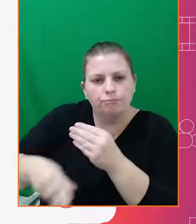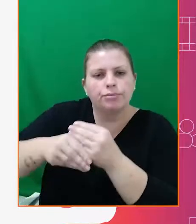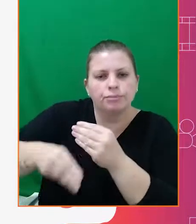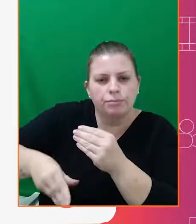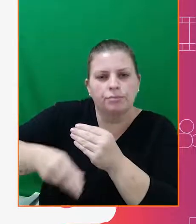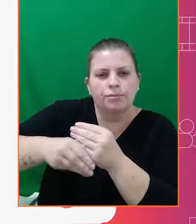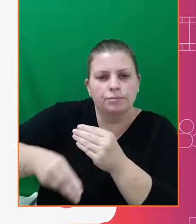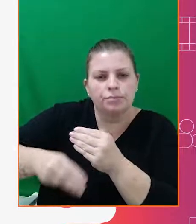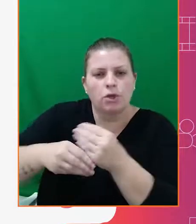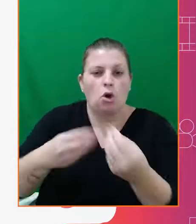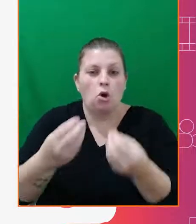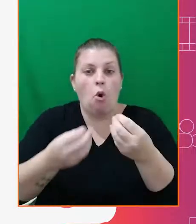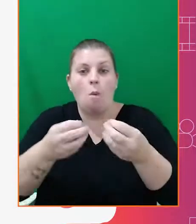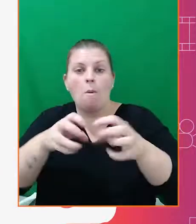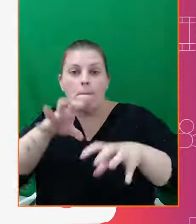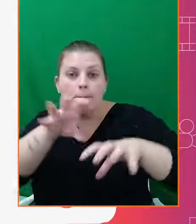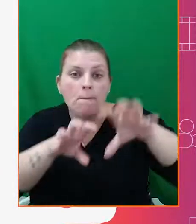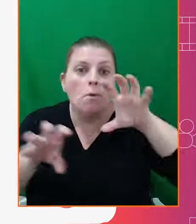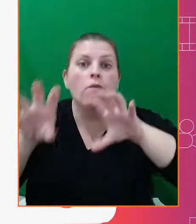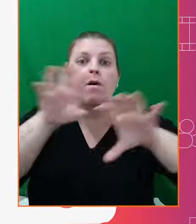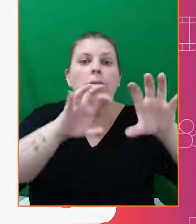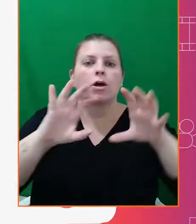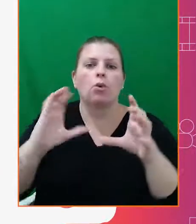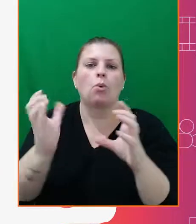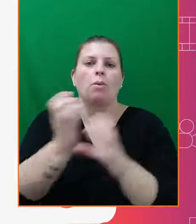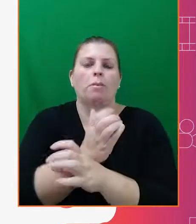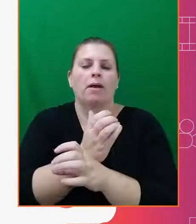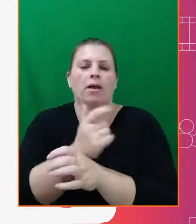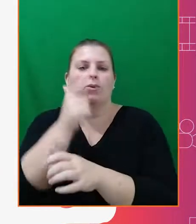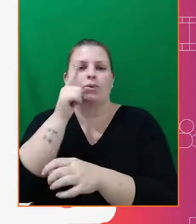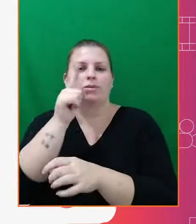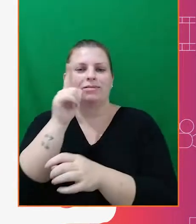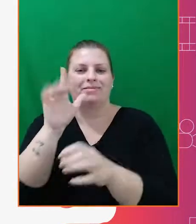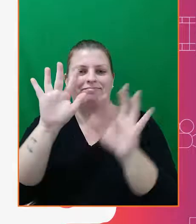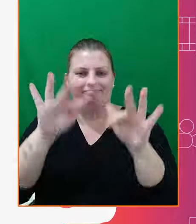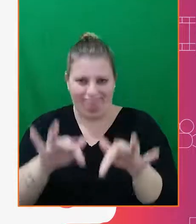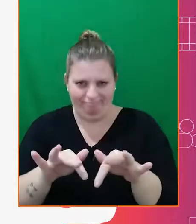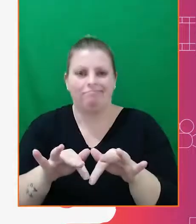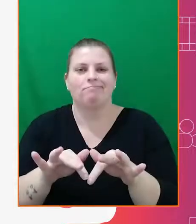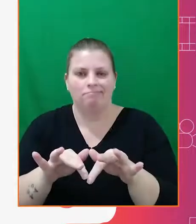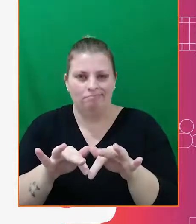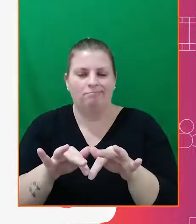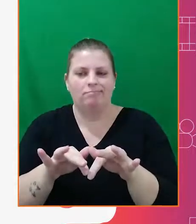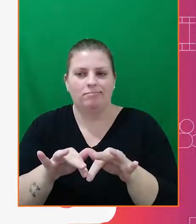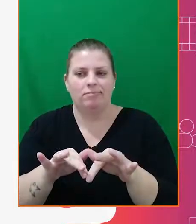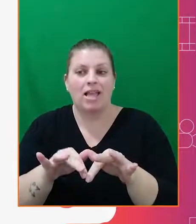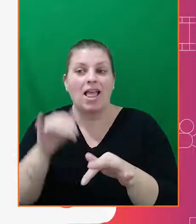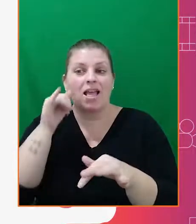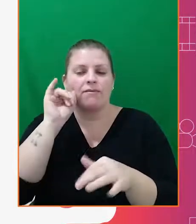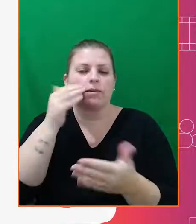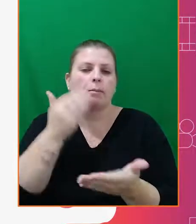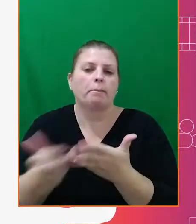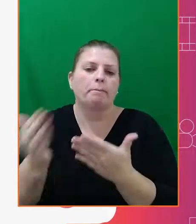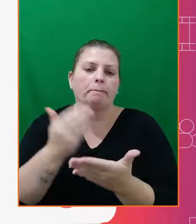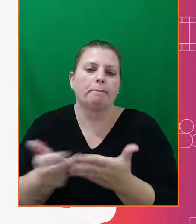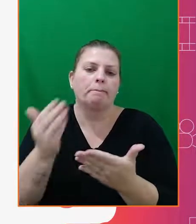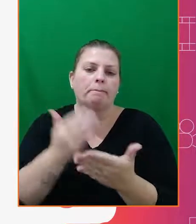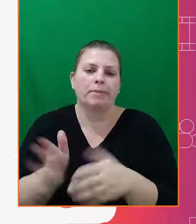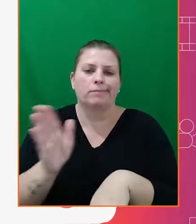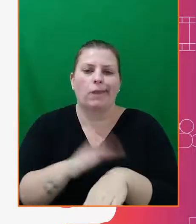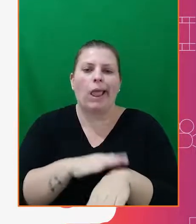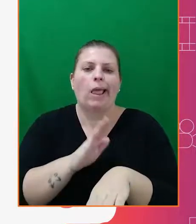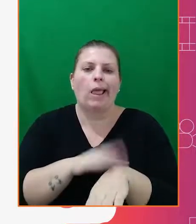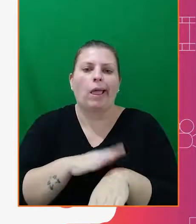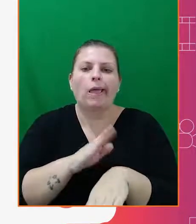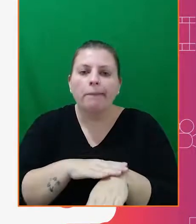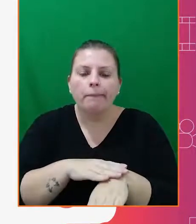organizada, para somente então finalizá-la. Dessa forma, se poupa tempo, uma vez que